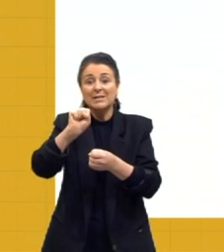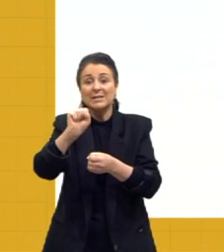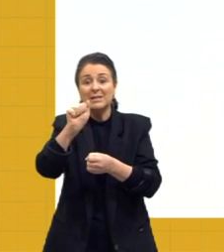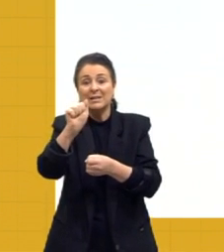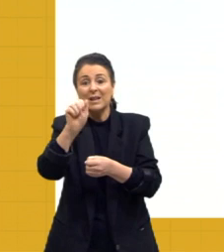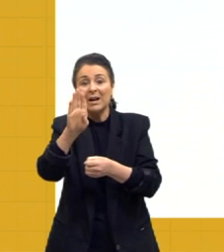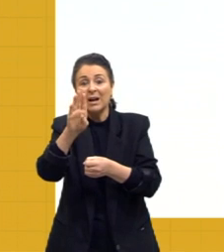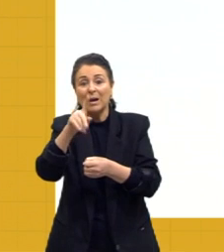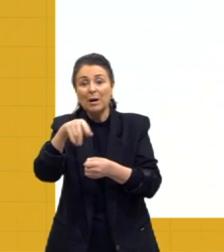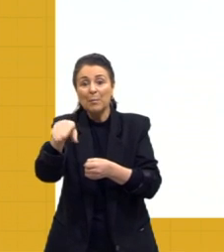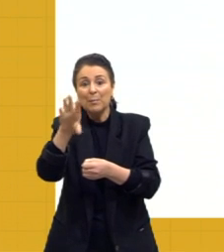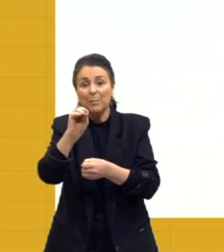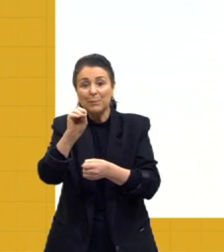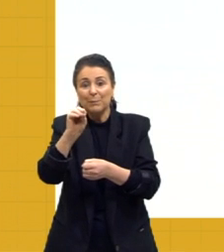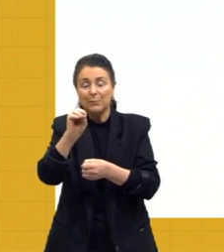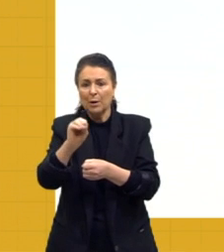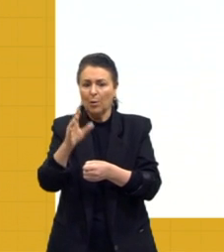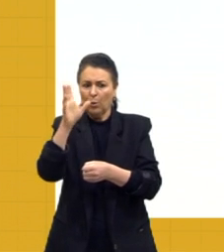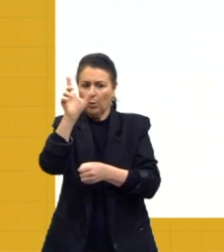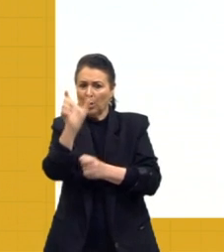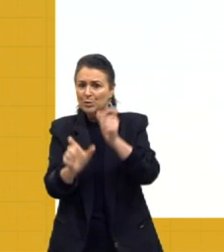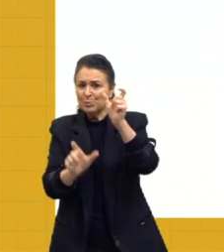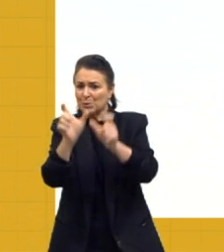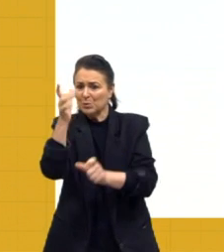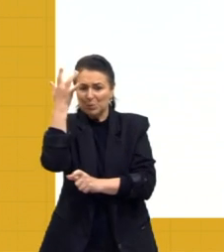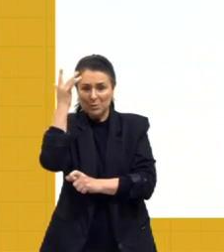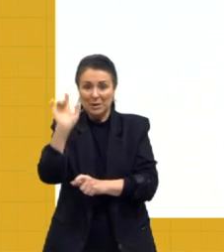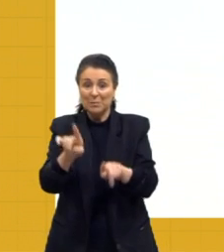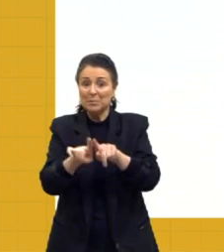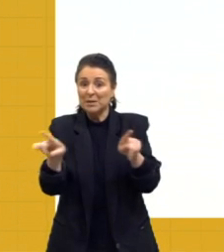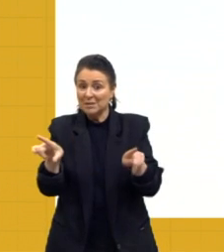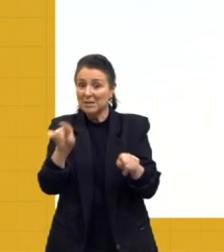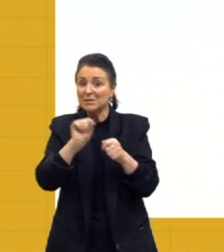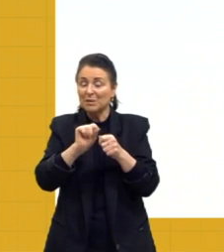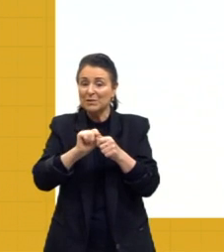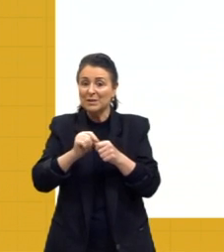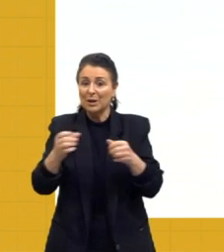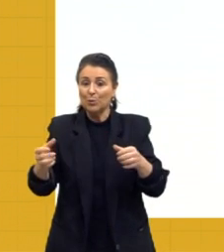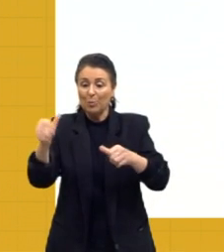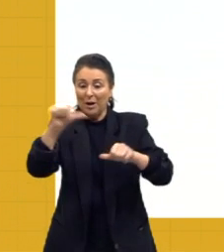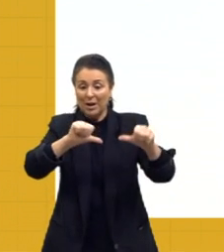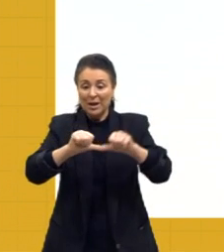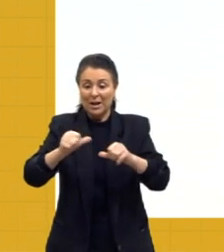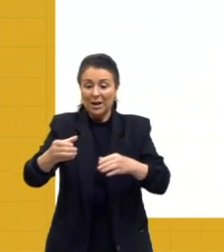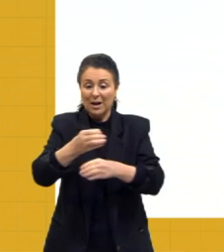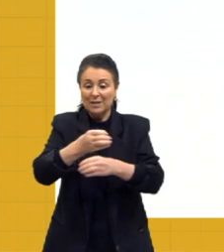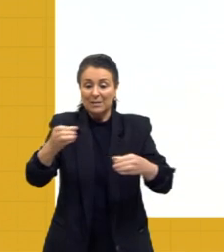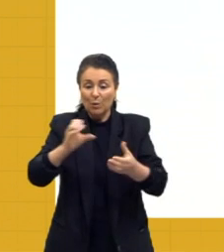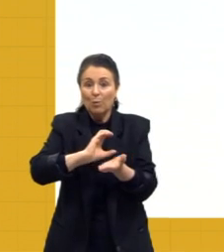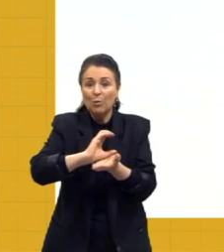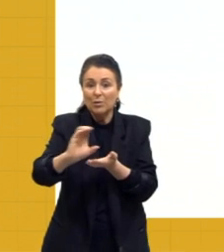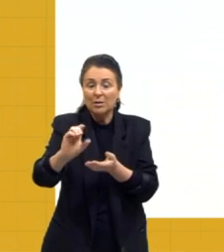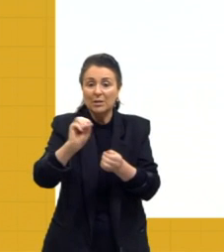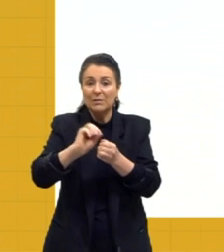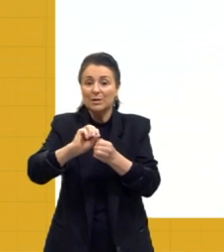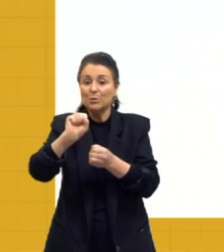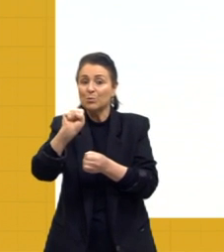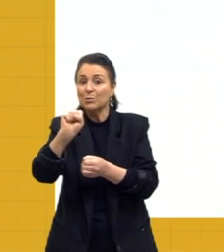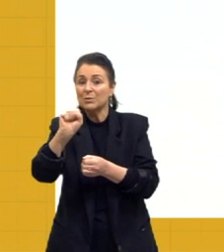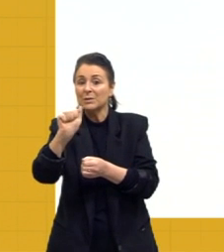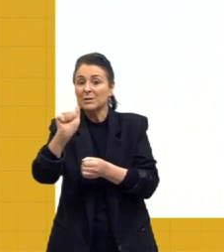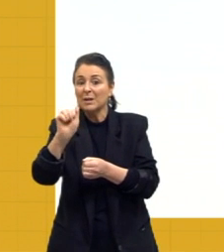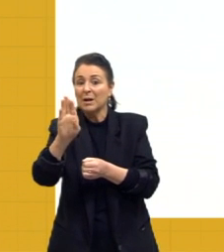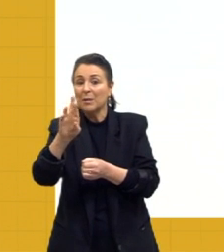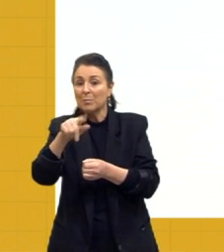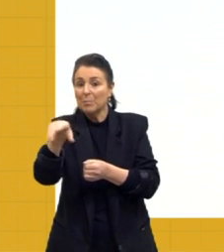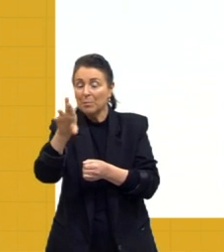mistura e produz o sabão. As pessoas não sabem, mas estão fazendo uma reação orgânica e formando o sabão e o glicerol a partir